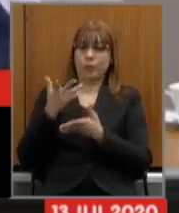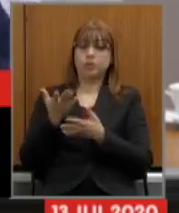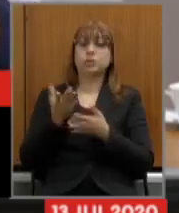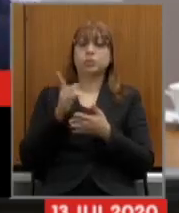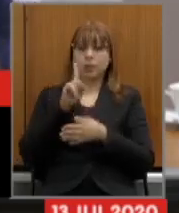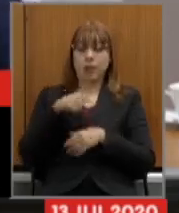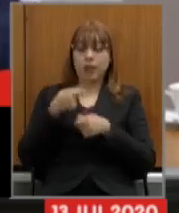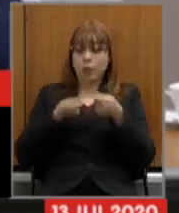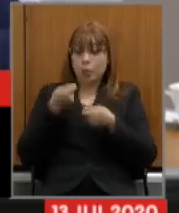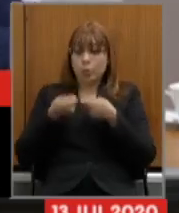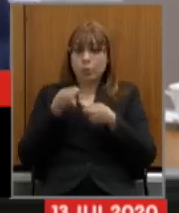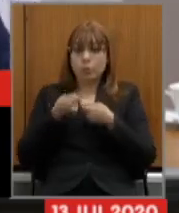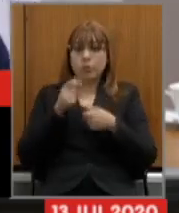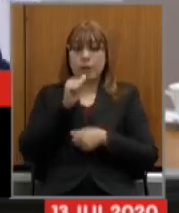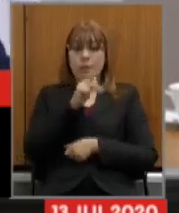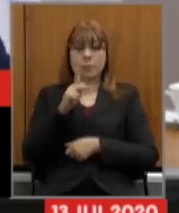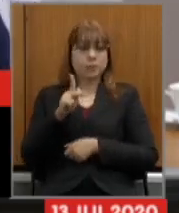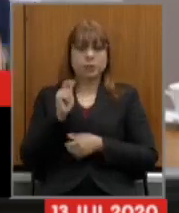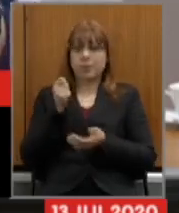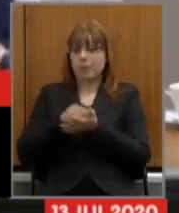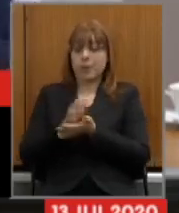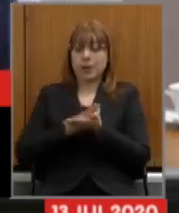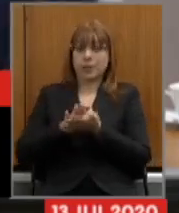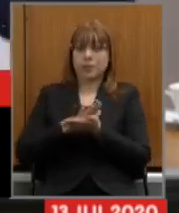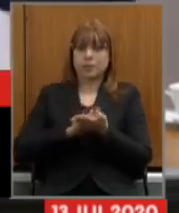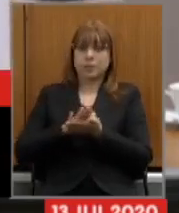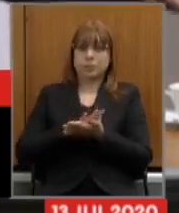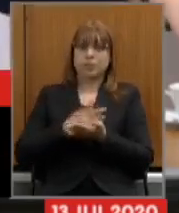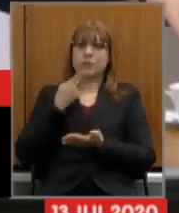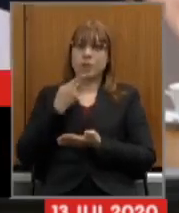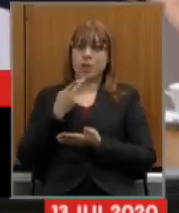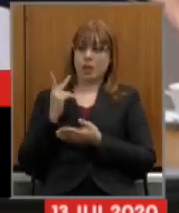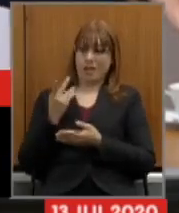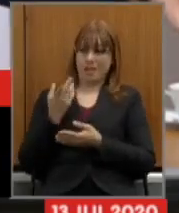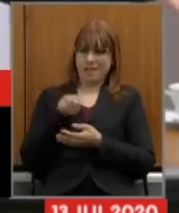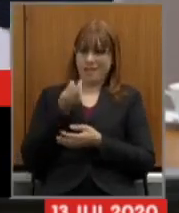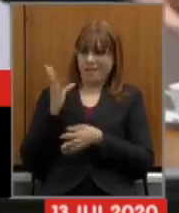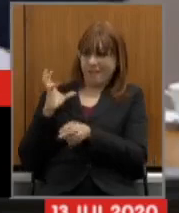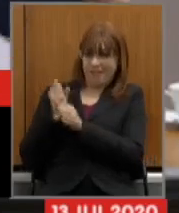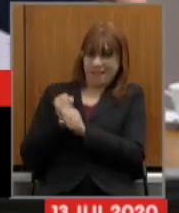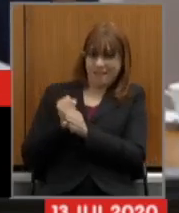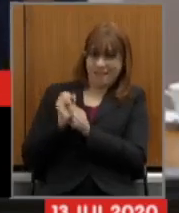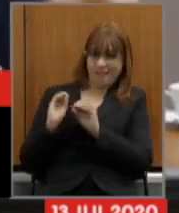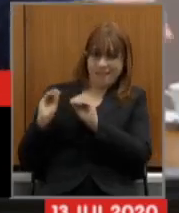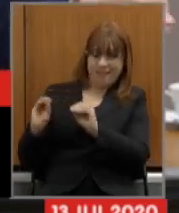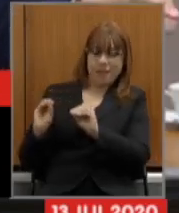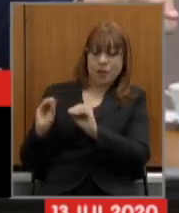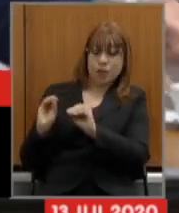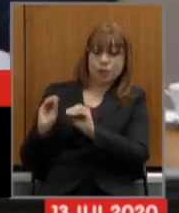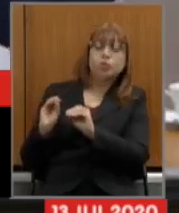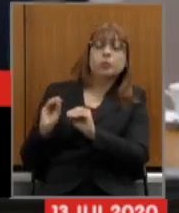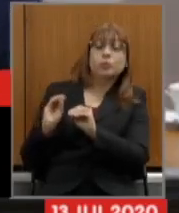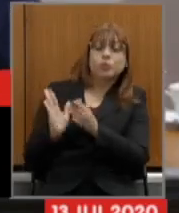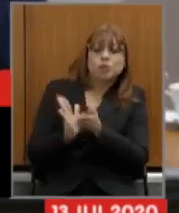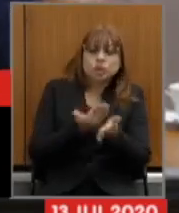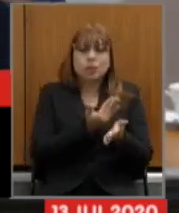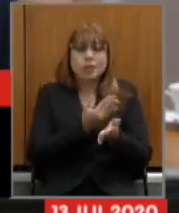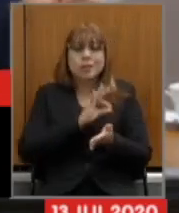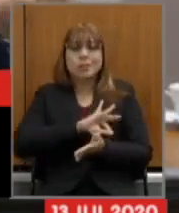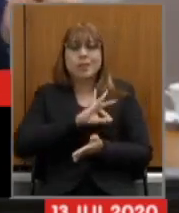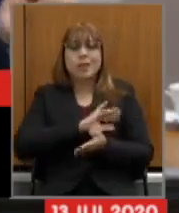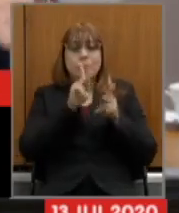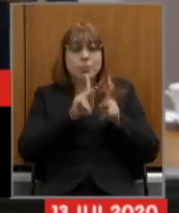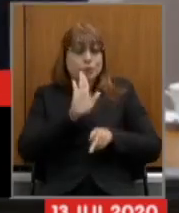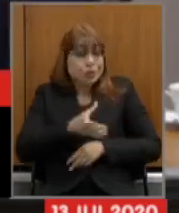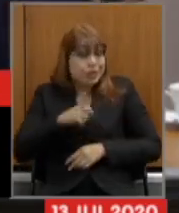aposentados que hoje não contribuem vocês estão colocando os números tirando do salário das pessoas que tem